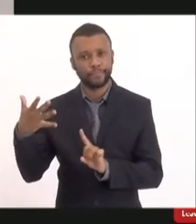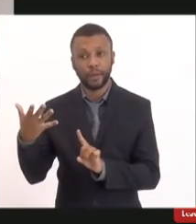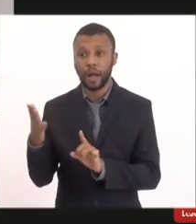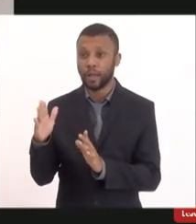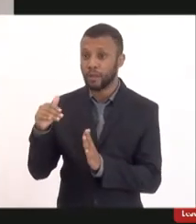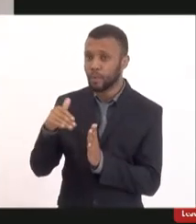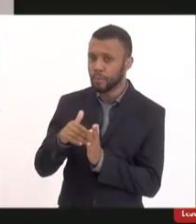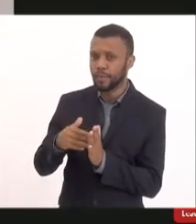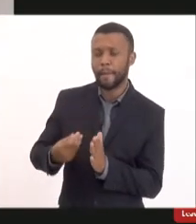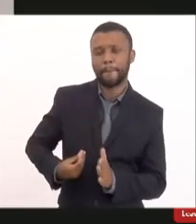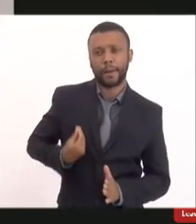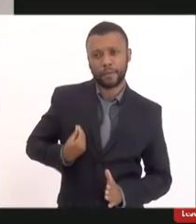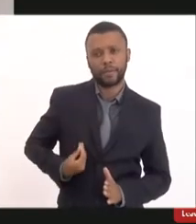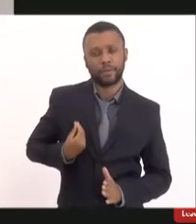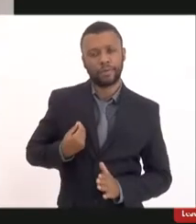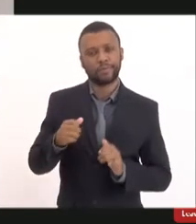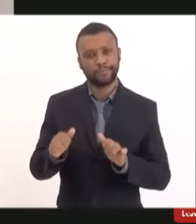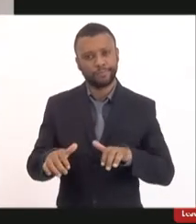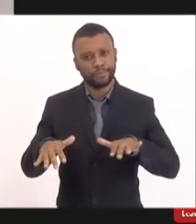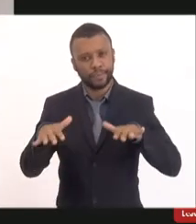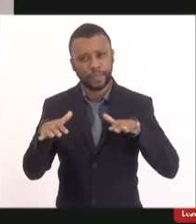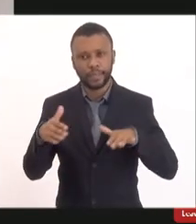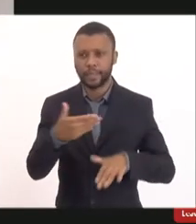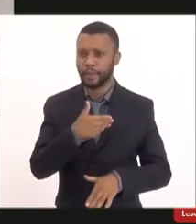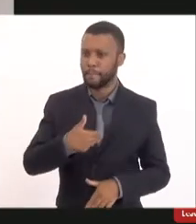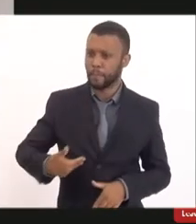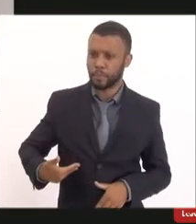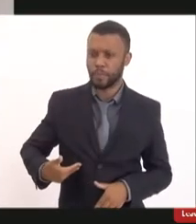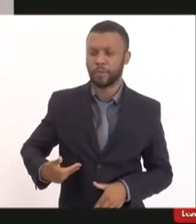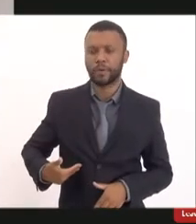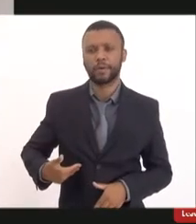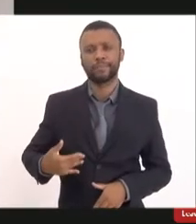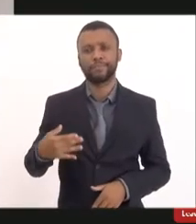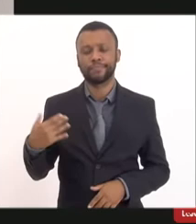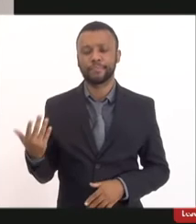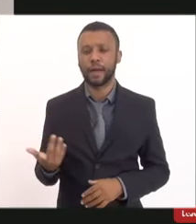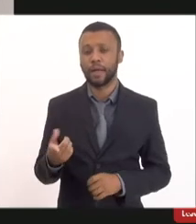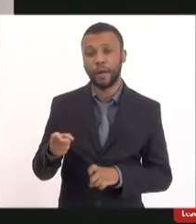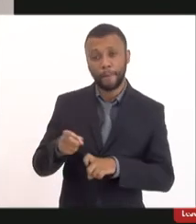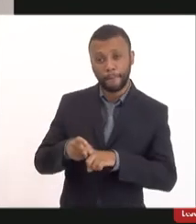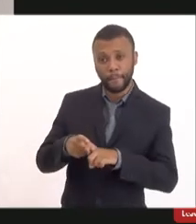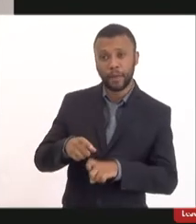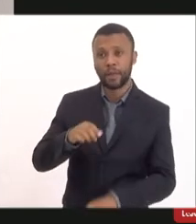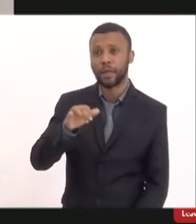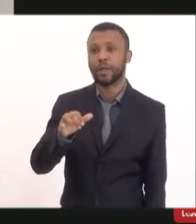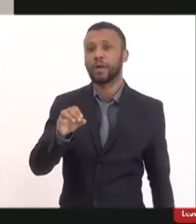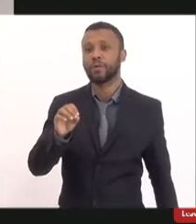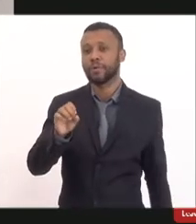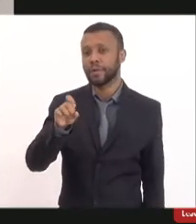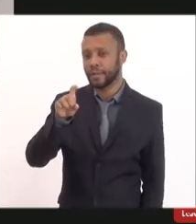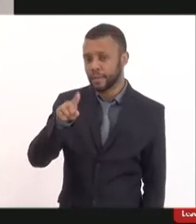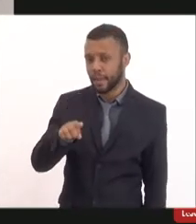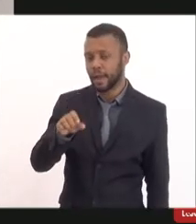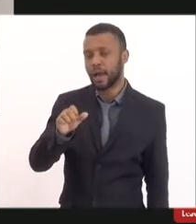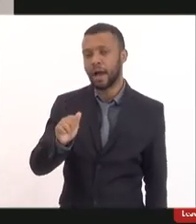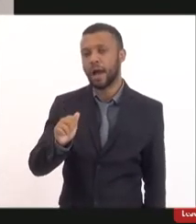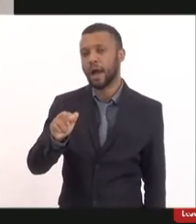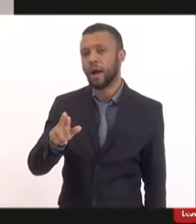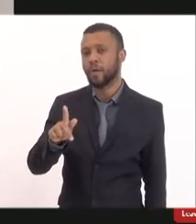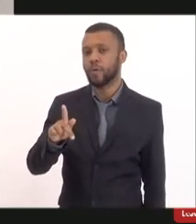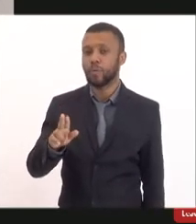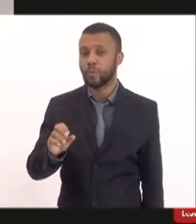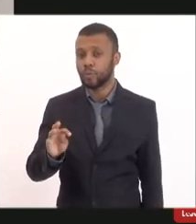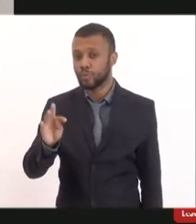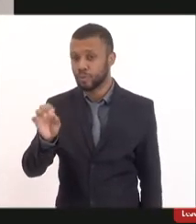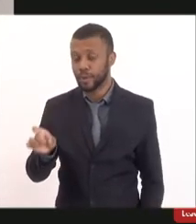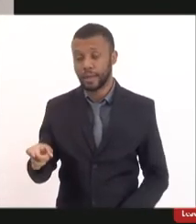última participação aqui na audiência pública para o doutor José Augusto Nasser ele é médico